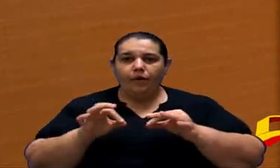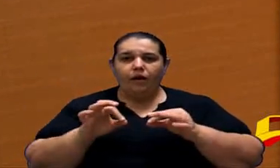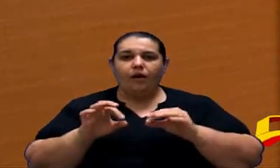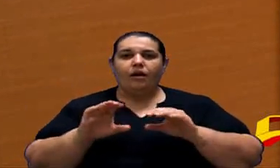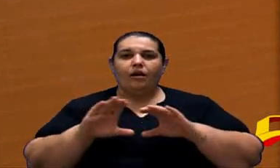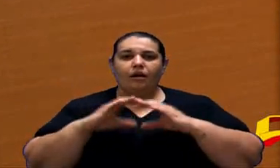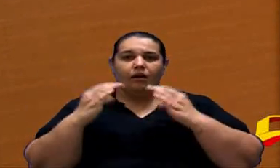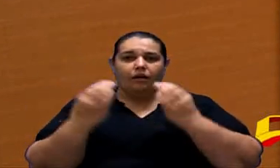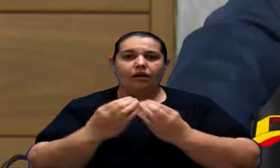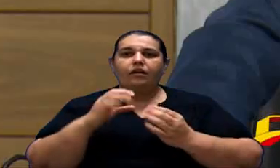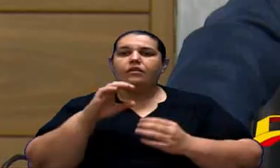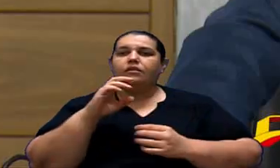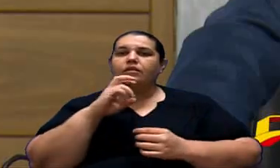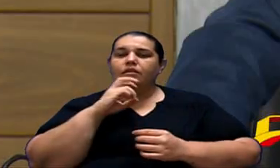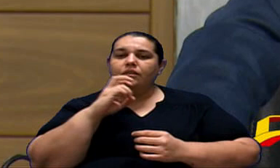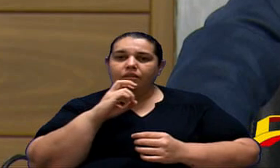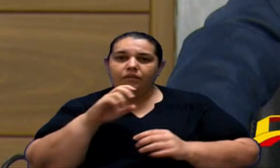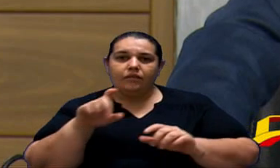Transmitendo Para Você Também